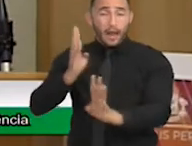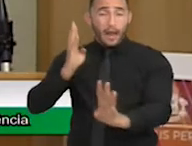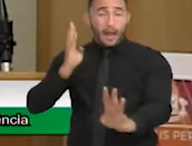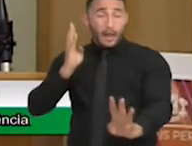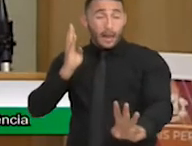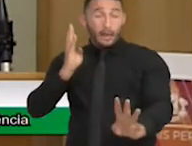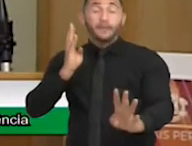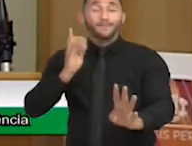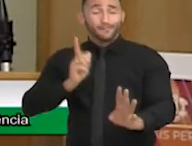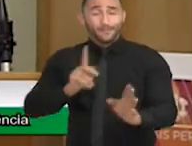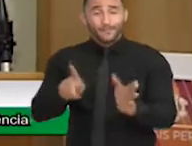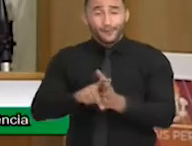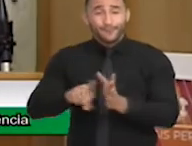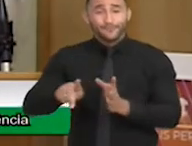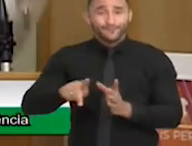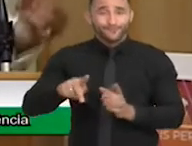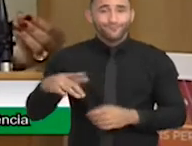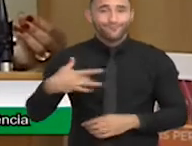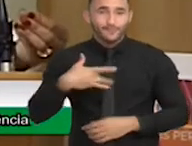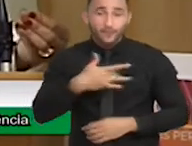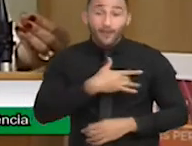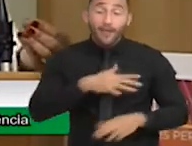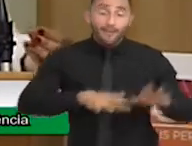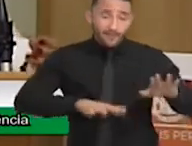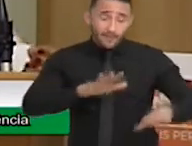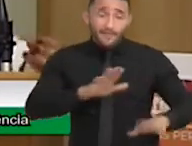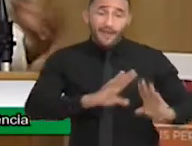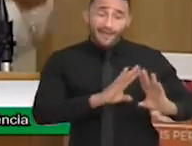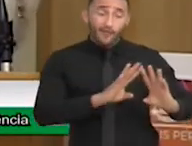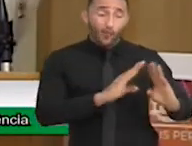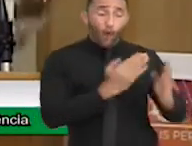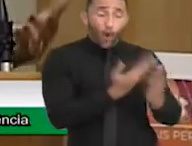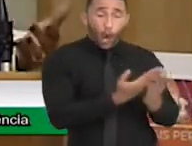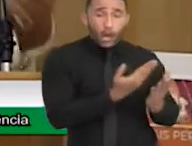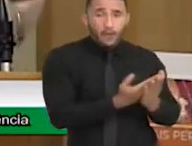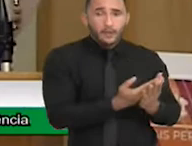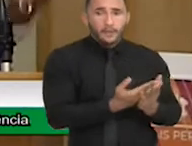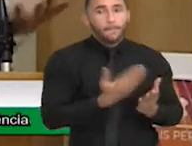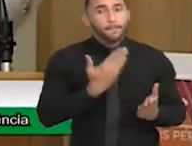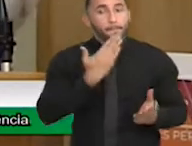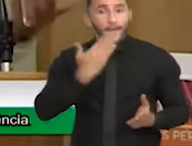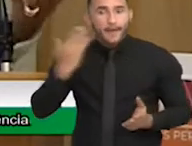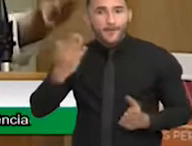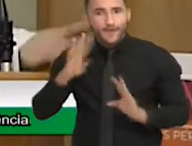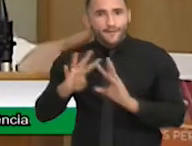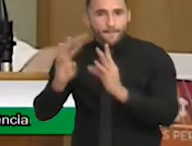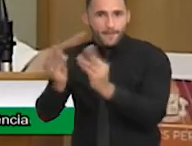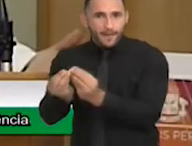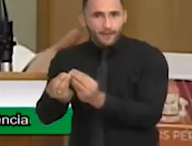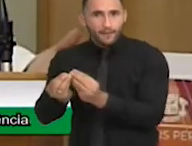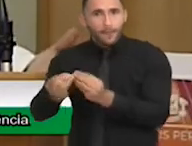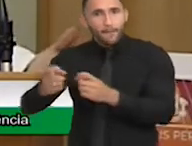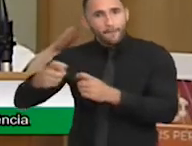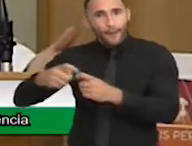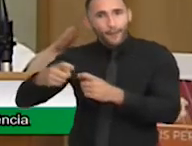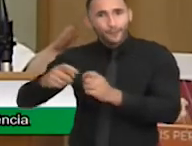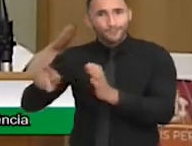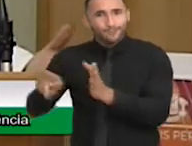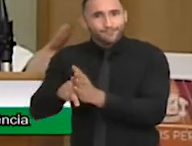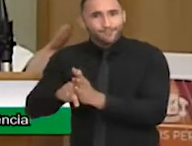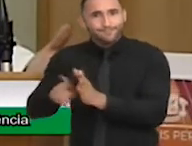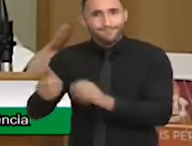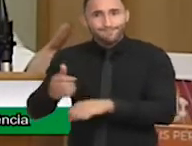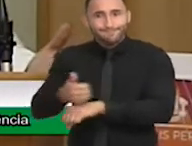diretamente na educação. Então, gente faz o encaminhamento e aguarda que essa criança passe pelo neurologista. E não